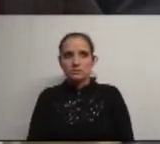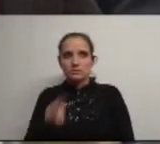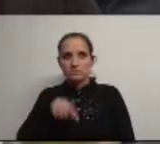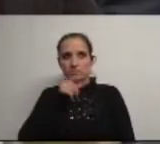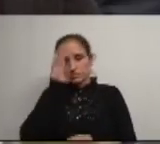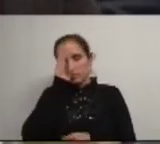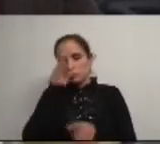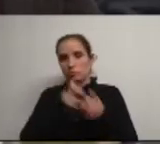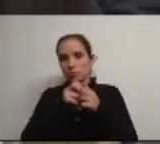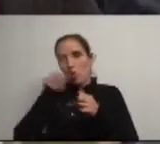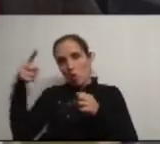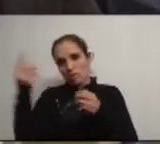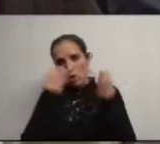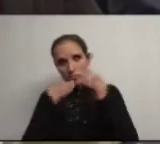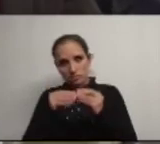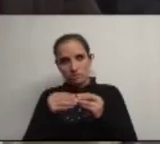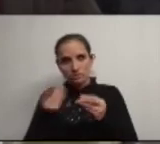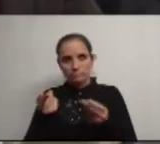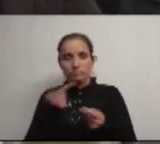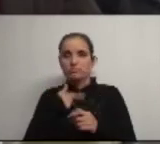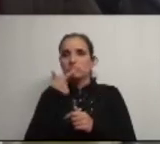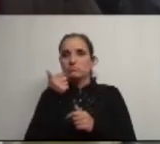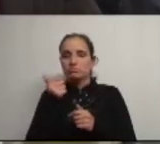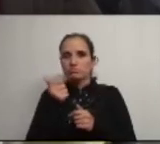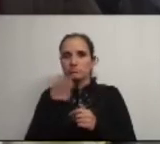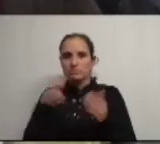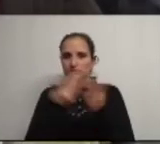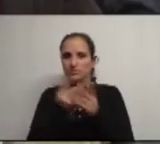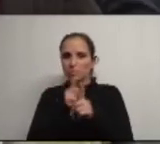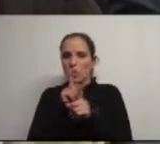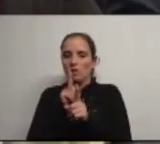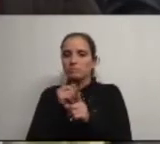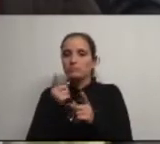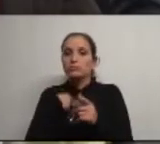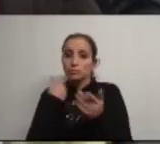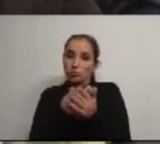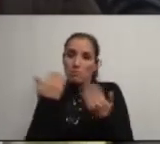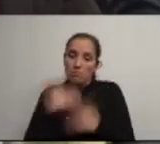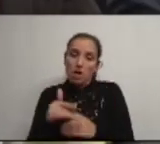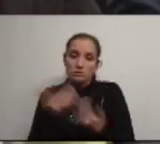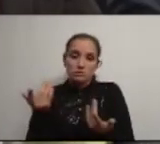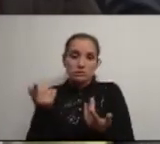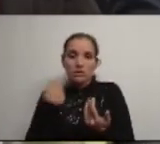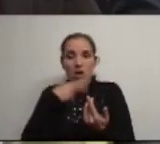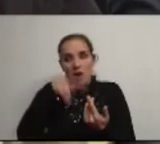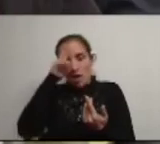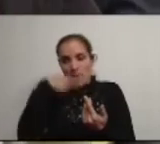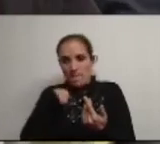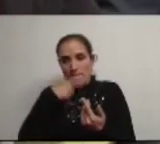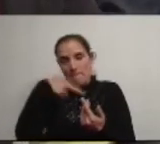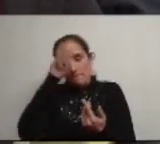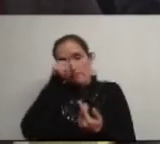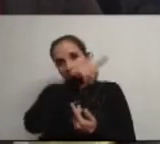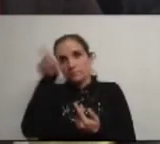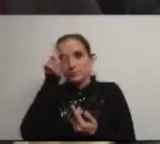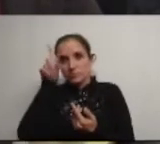como sabe temos problemas noutras obras e não lhe posso não lhe posso dar prazos eu dou-lhe um prazo mas estou-me a enganar a mim estou-me a enganá-lo a si